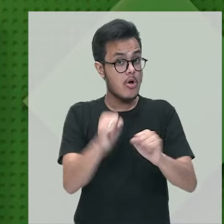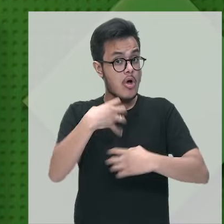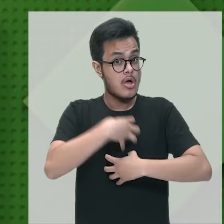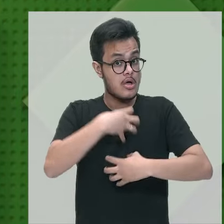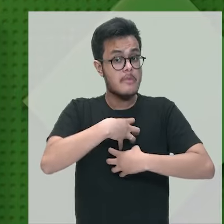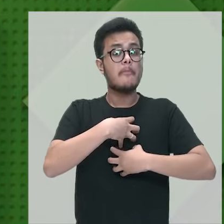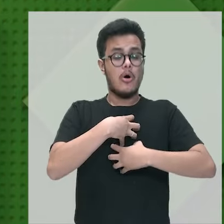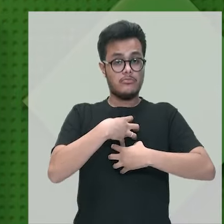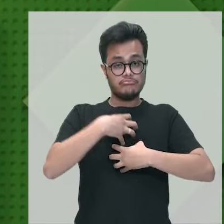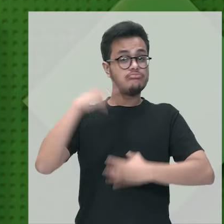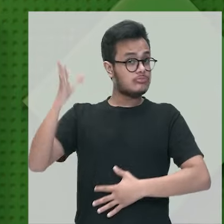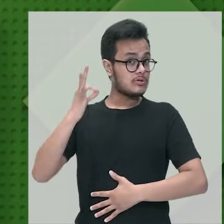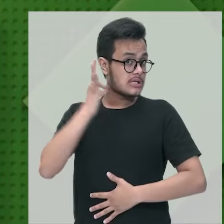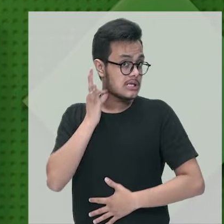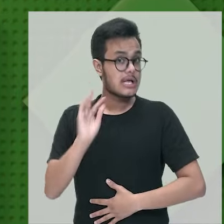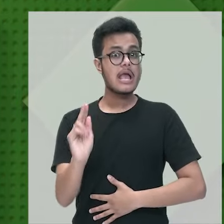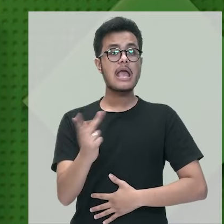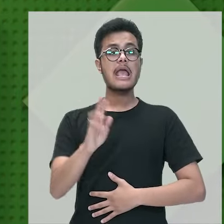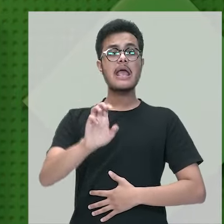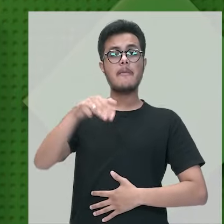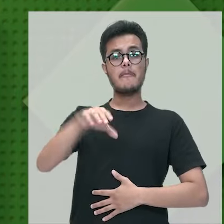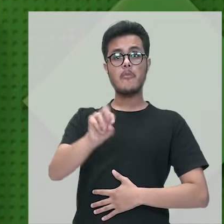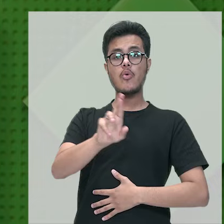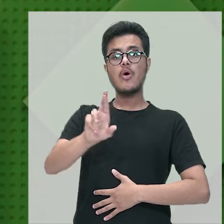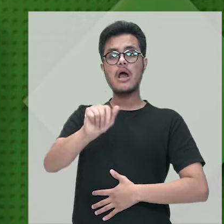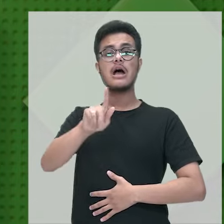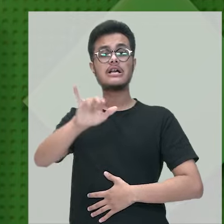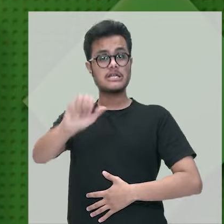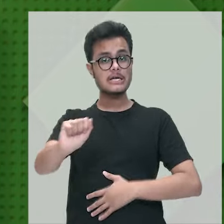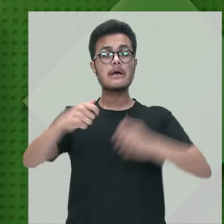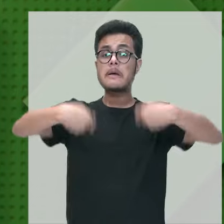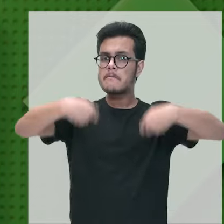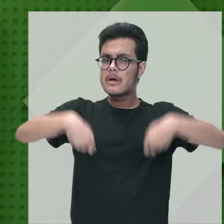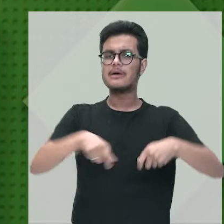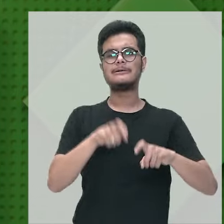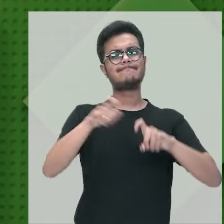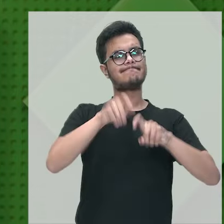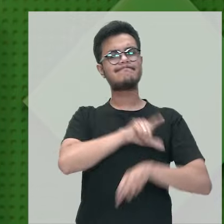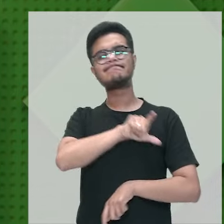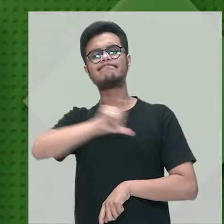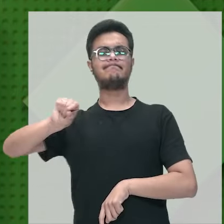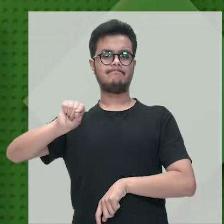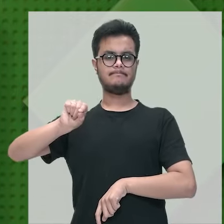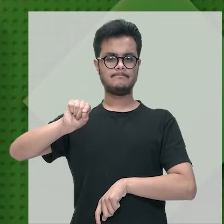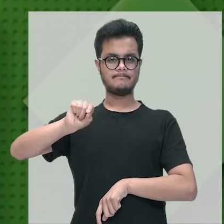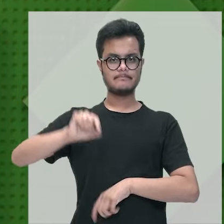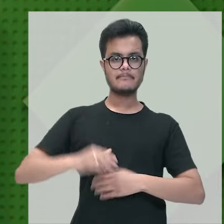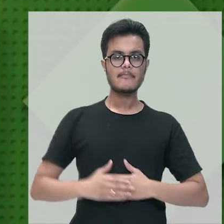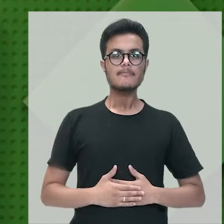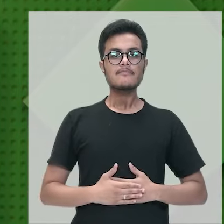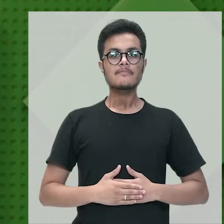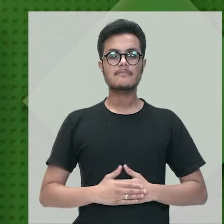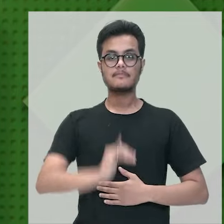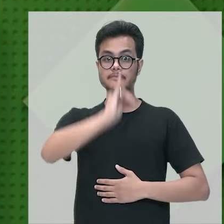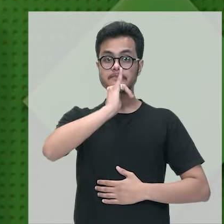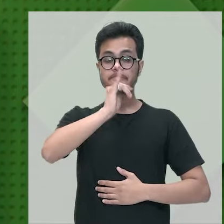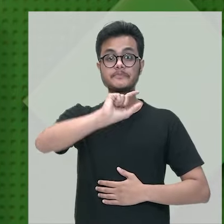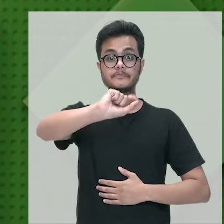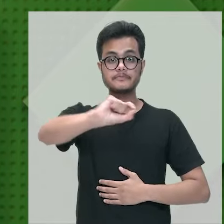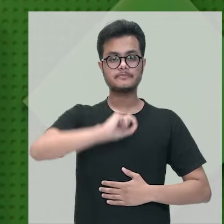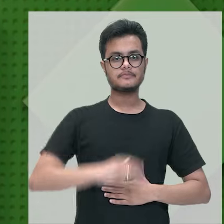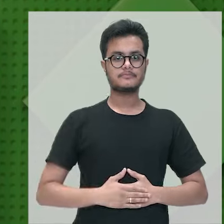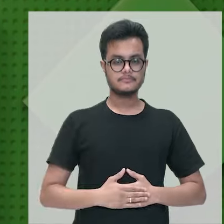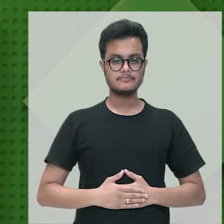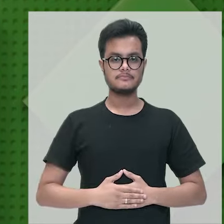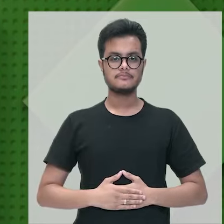desenvolvendo a dengue hemorrágica. E nesse caso, ela precisa procurar ajuda o mais rápido possível. E no caso, né?